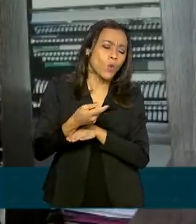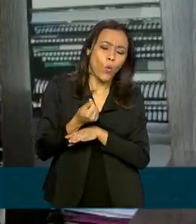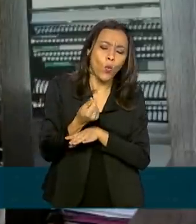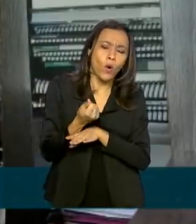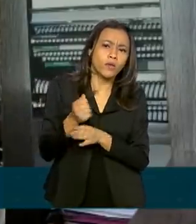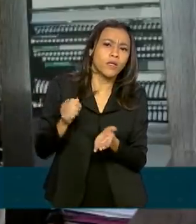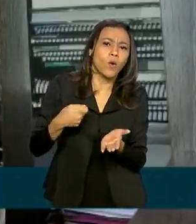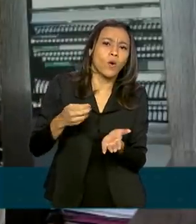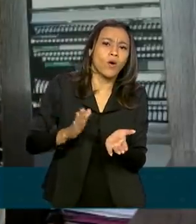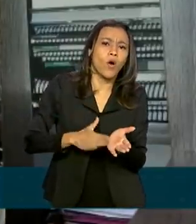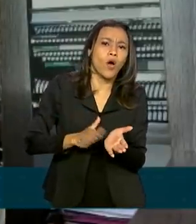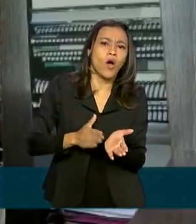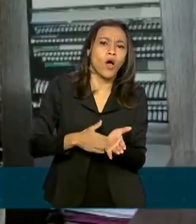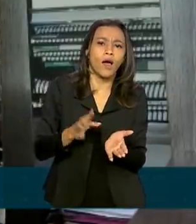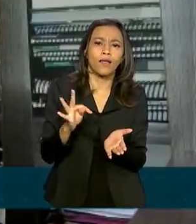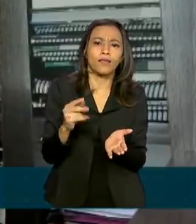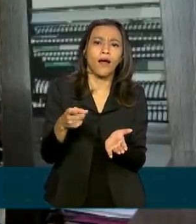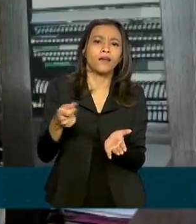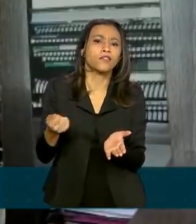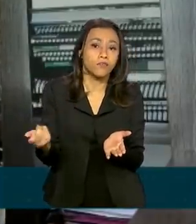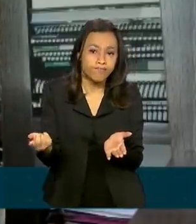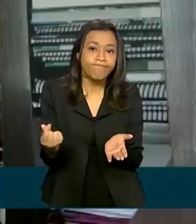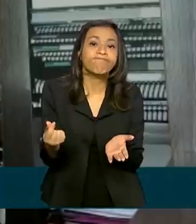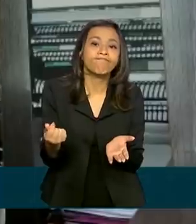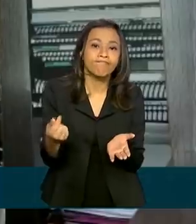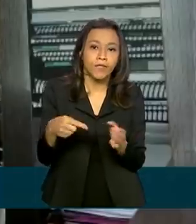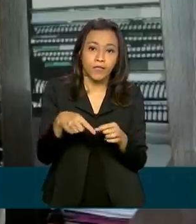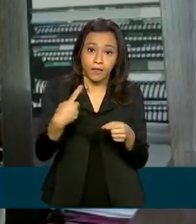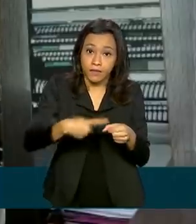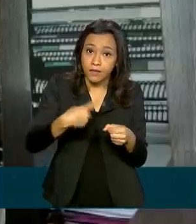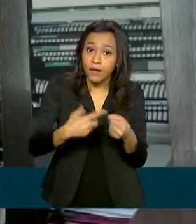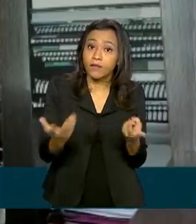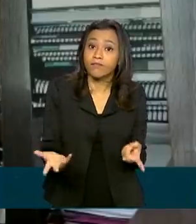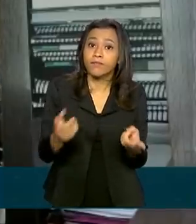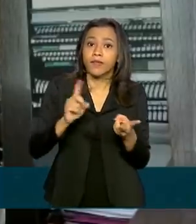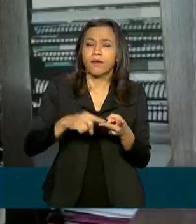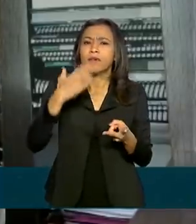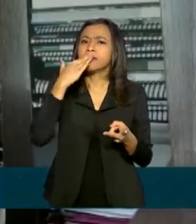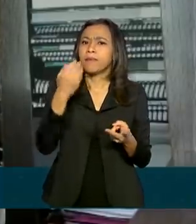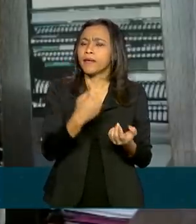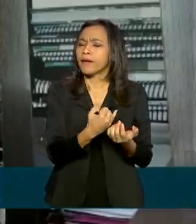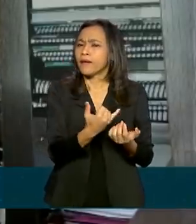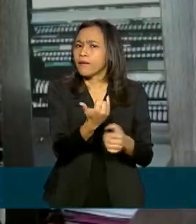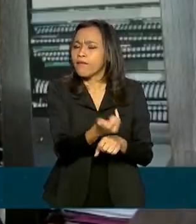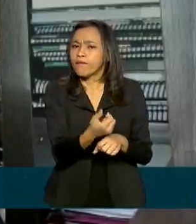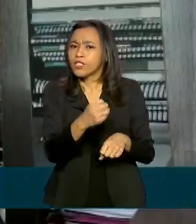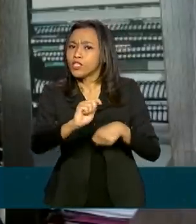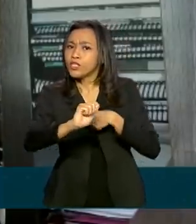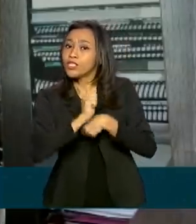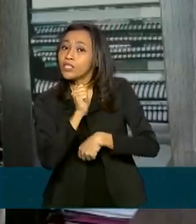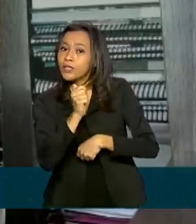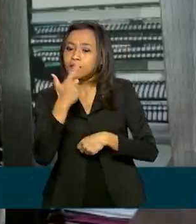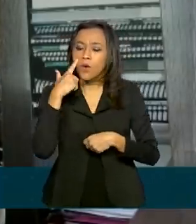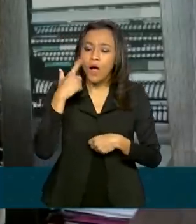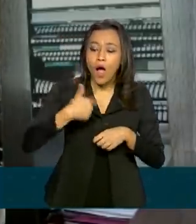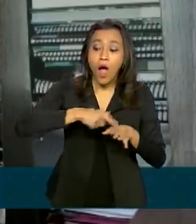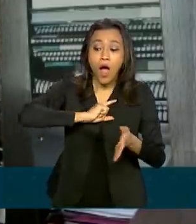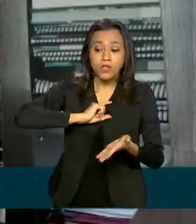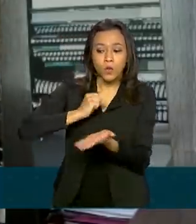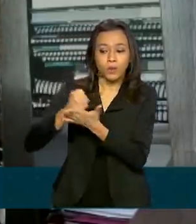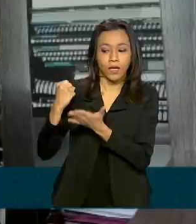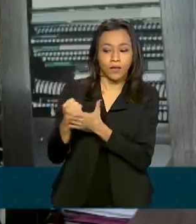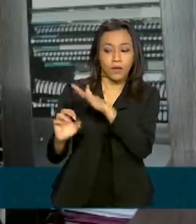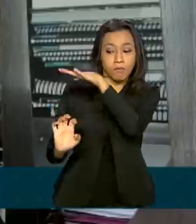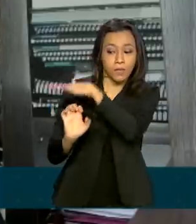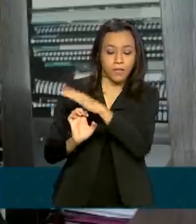cobradas média, mínima e máxima no seu município. Ele também vai ter dicas de seguro rural antes de contratar o seguro,